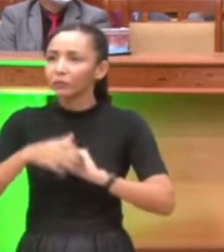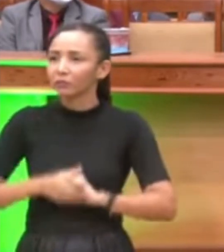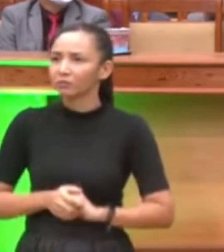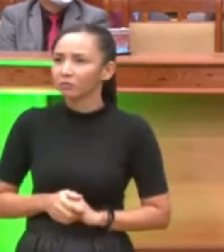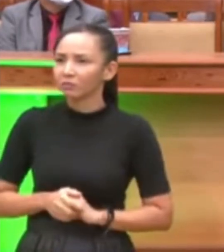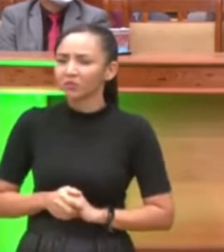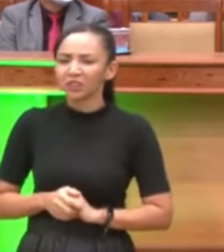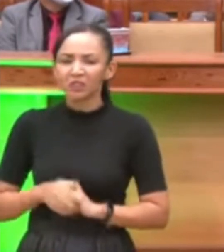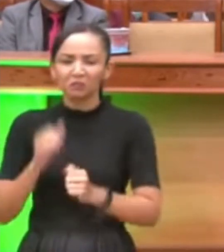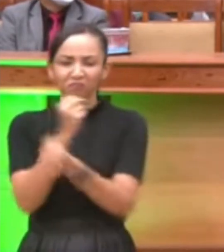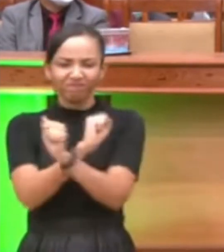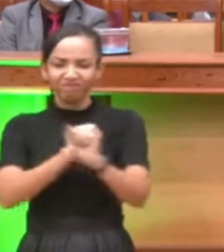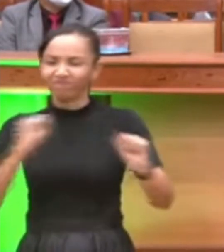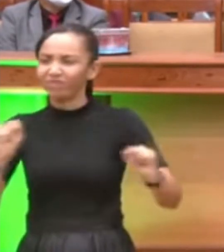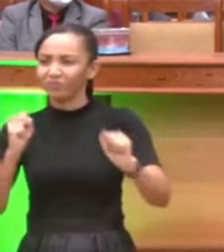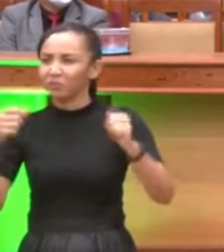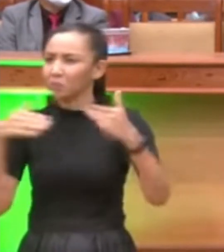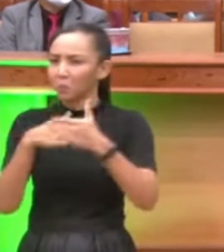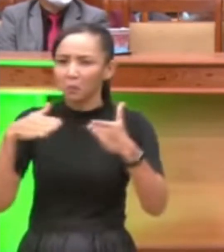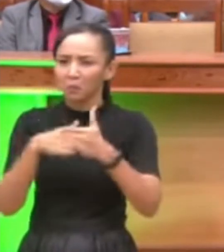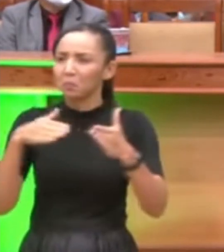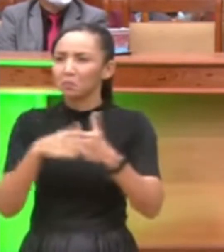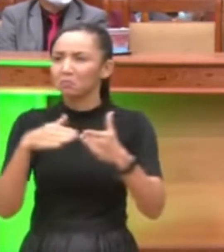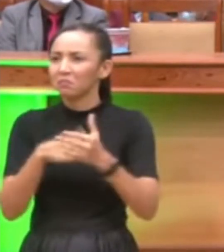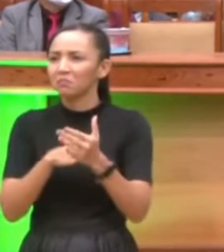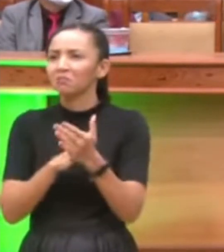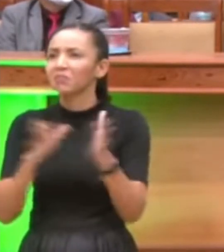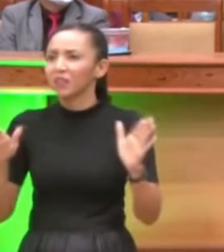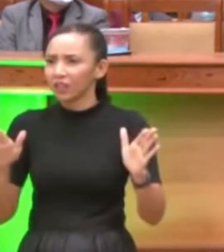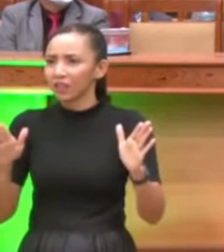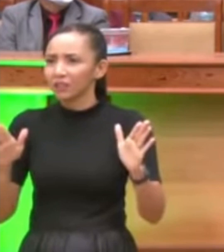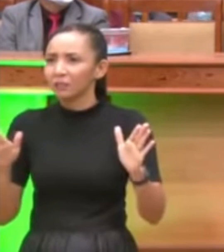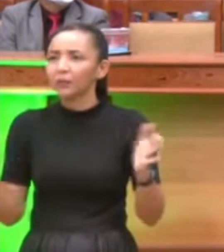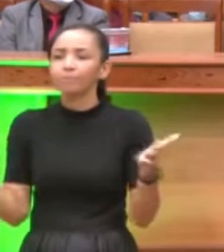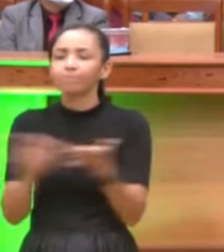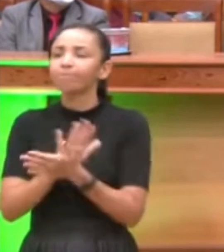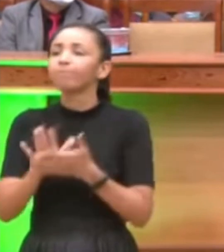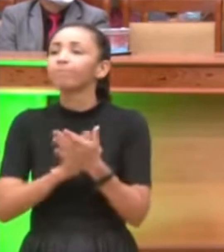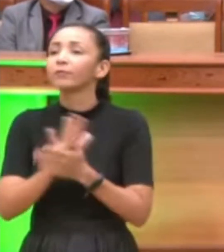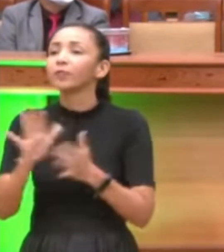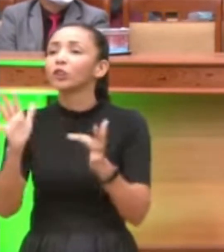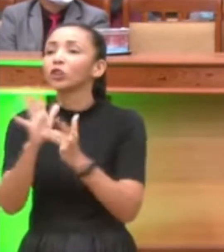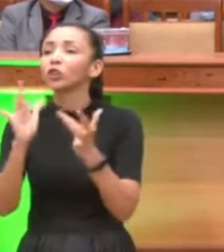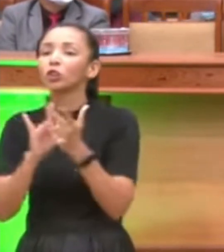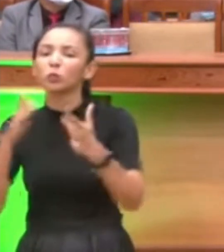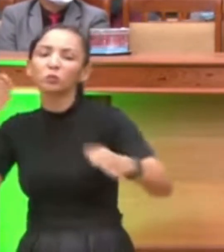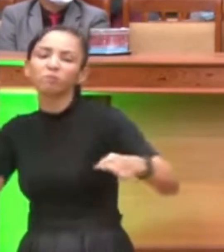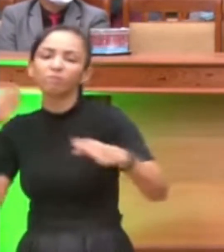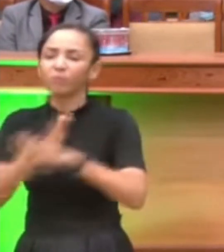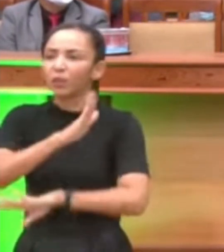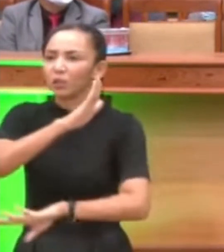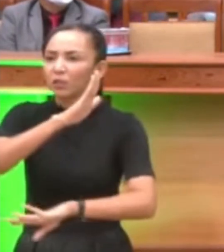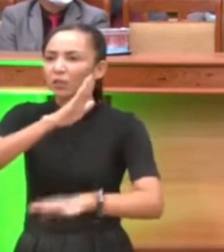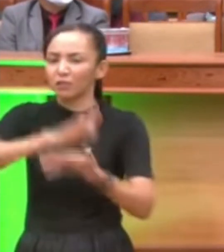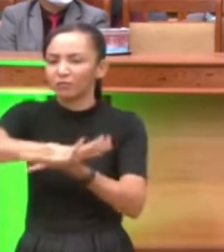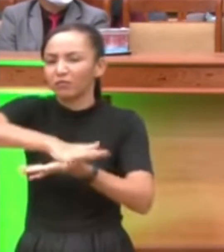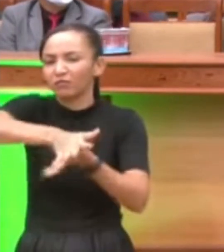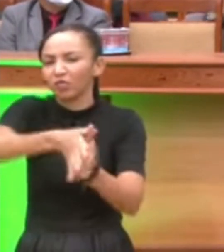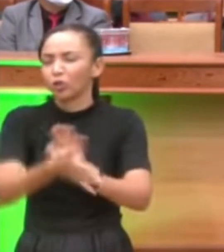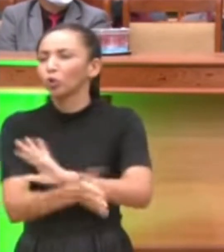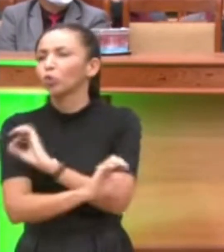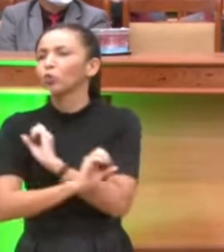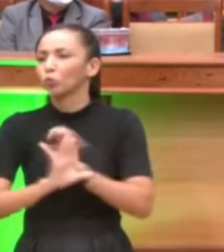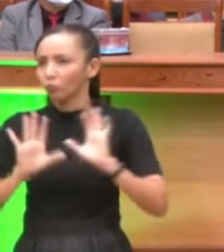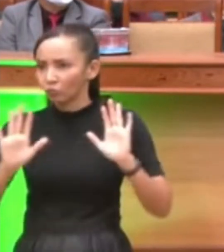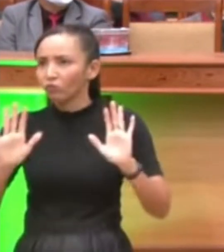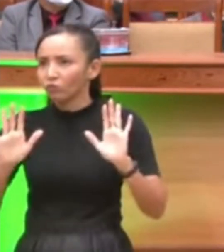nem prisões seguravam ele então às vezes vocês podem analisar que o diabo ele domina essas pessoas